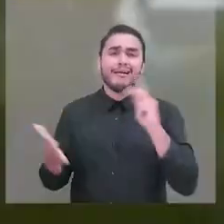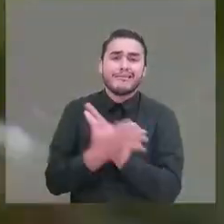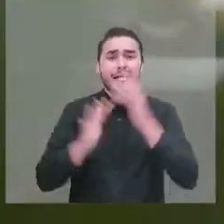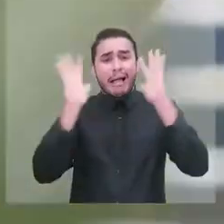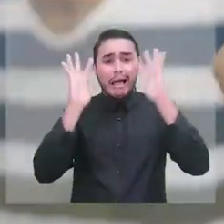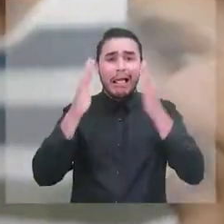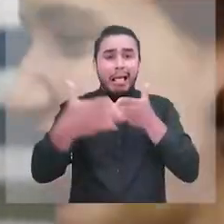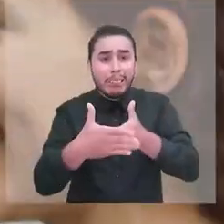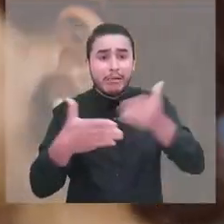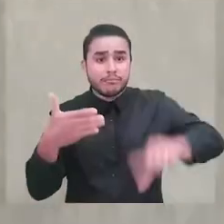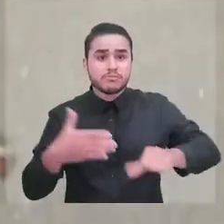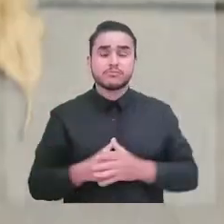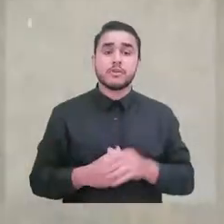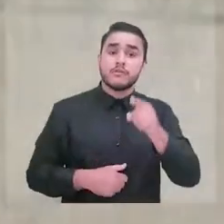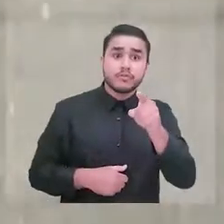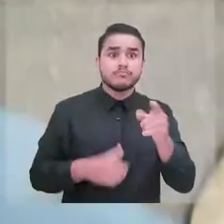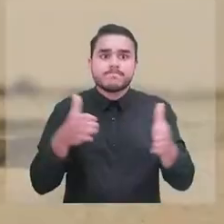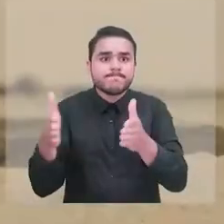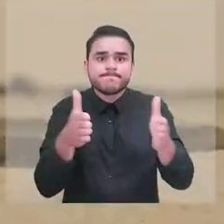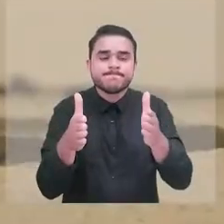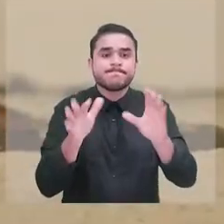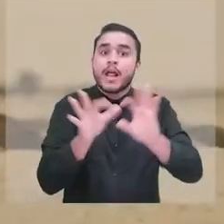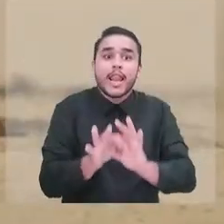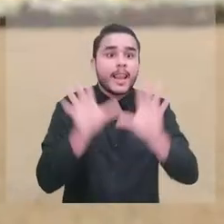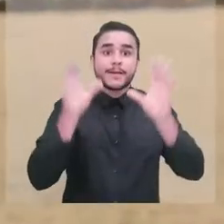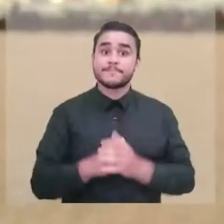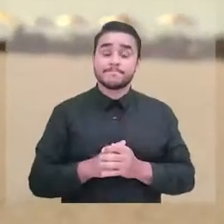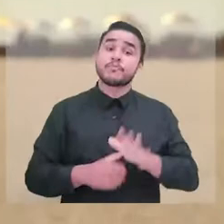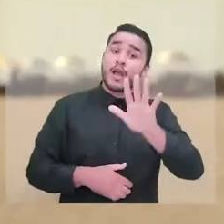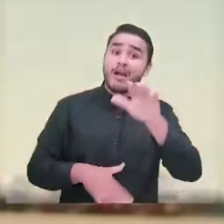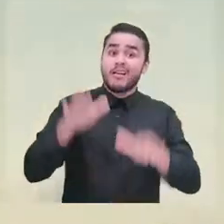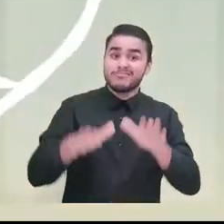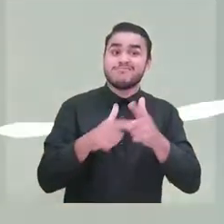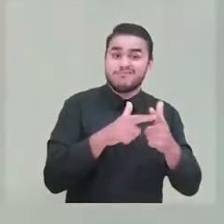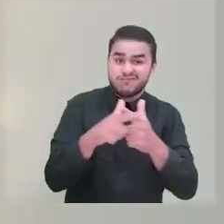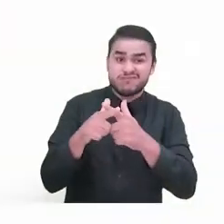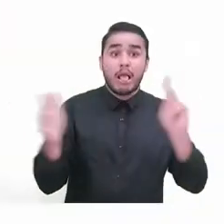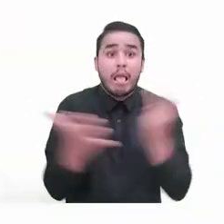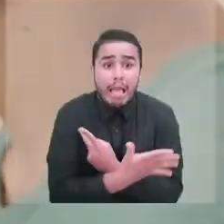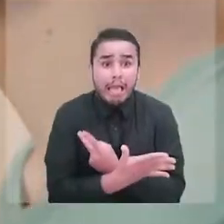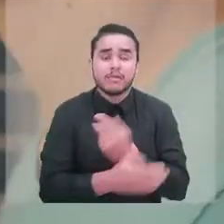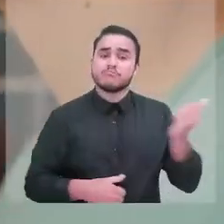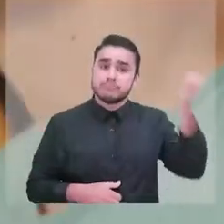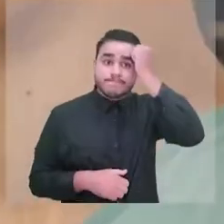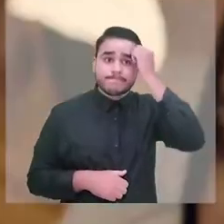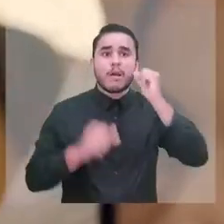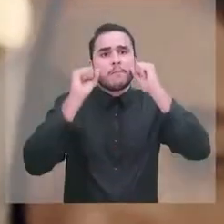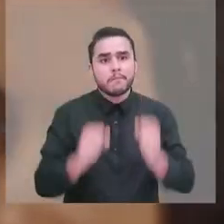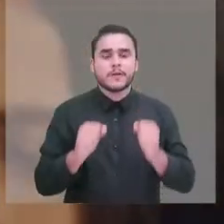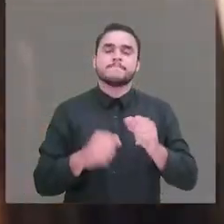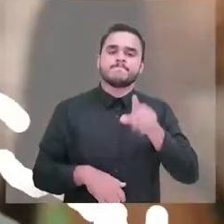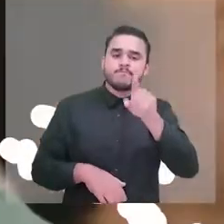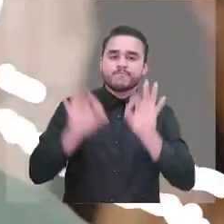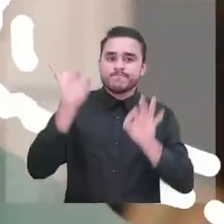que ela pare os seus sonhos. Siga na direção que você quiser. E pode ser até que você tenha que parar algumas vezes pra recalcular a